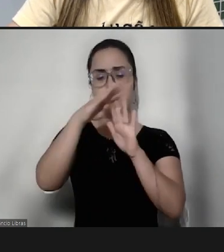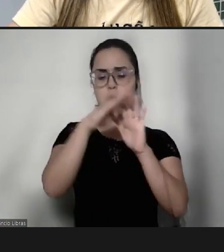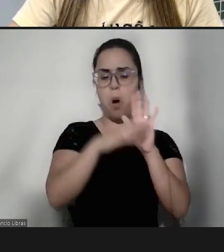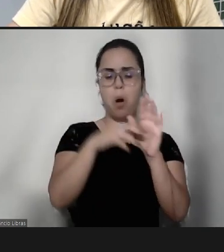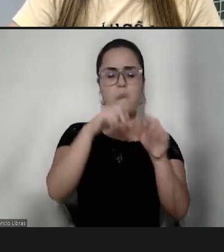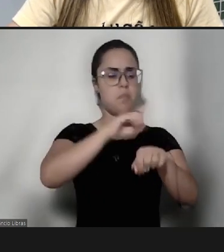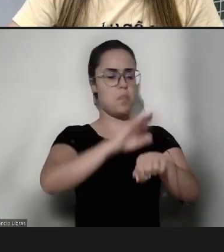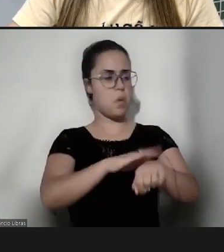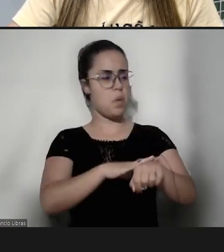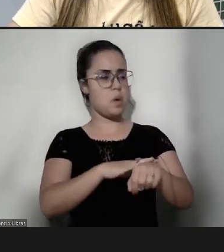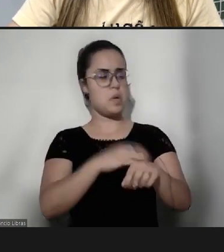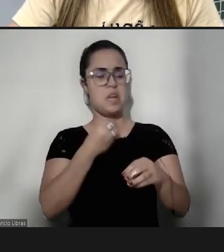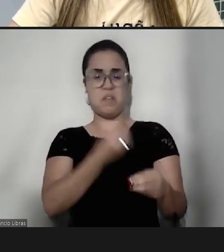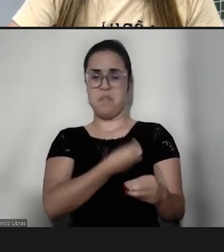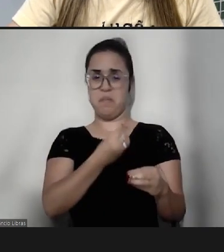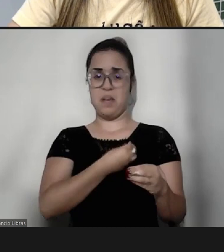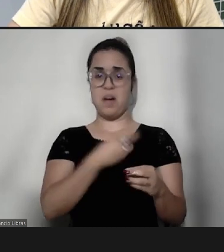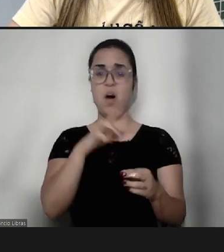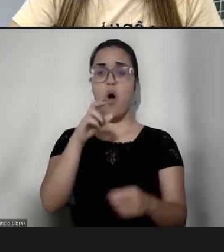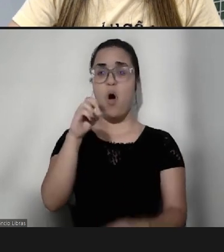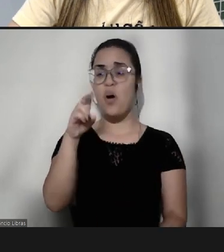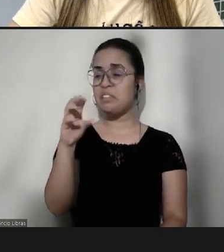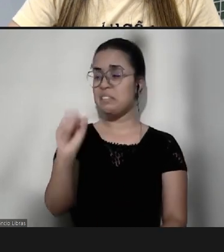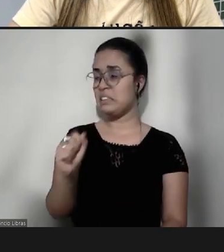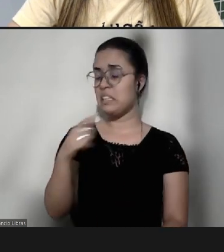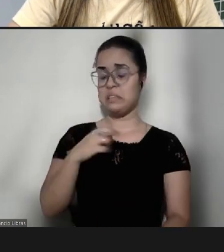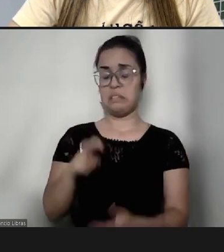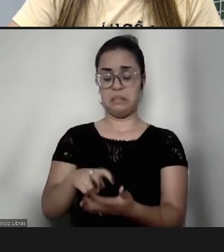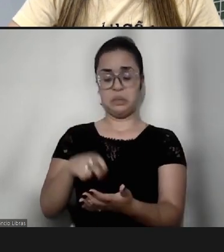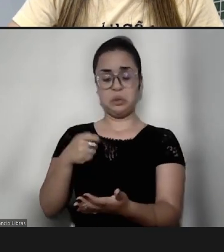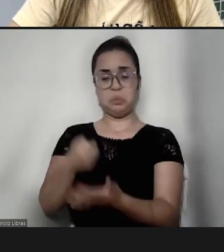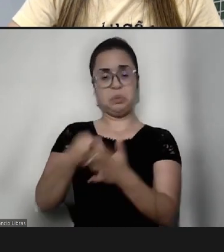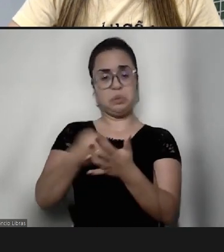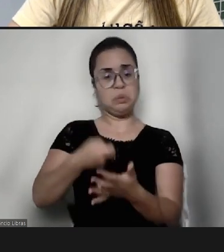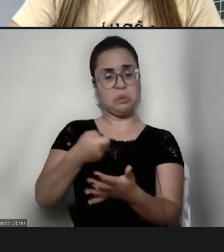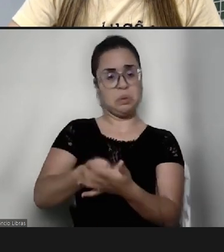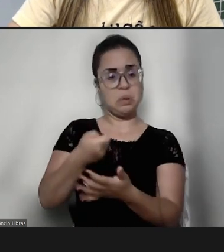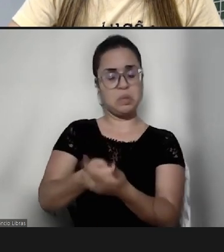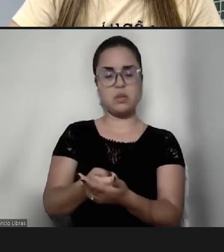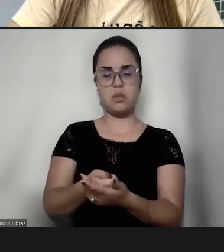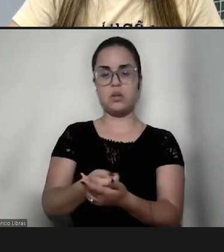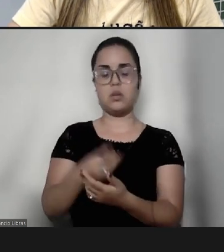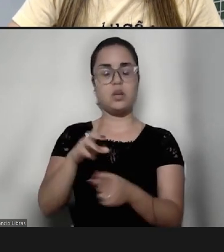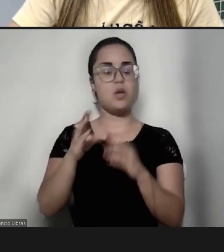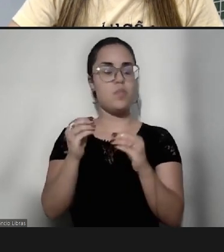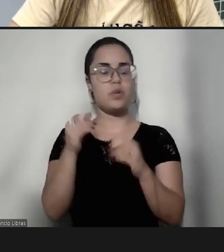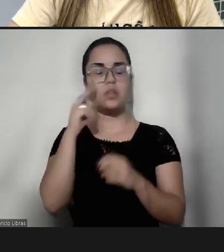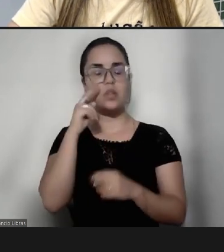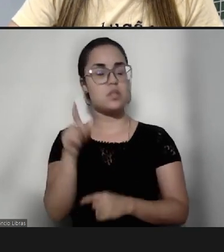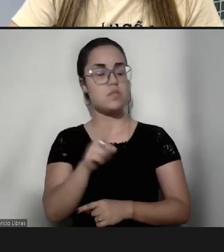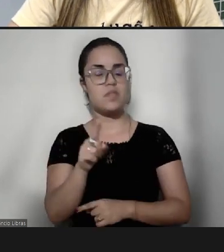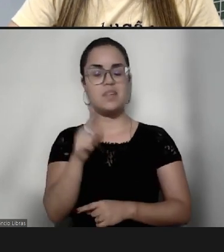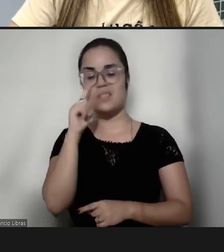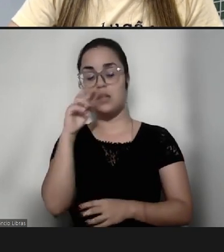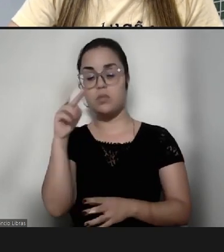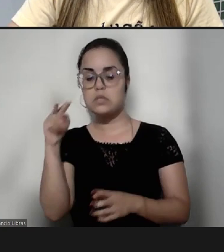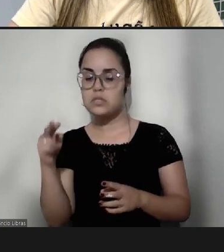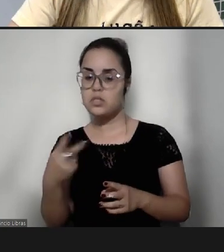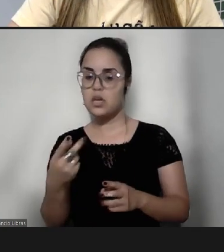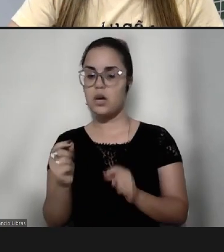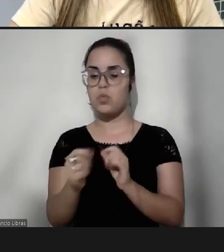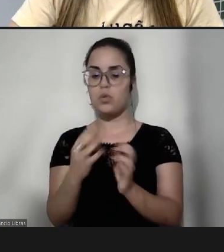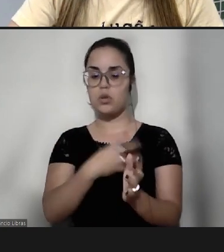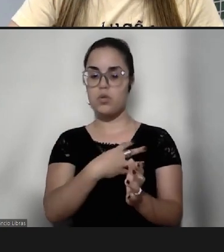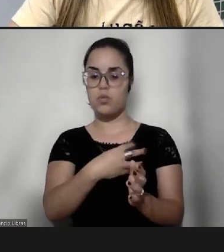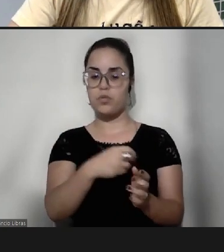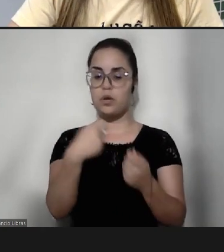rotinas muito pré-estabelecidas, sem que a gente enxergue, né, o que o nosso filho